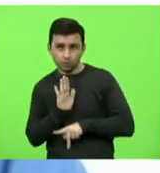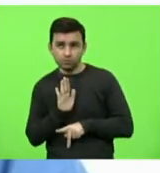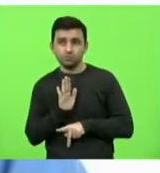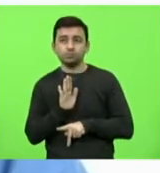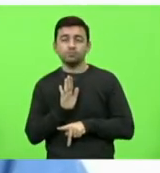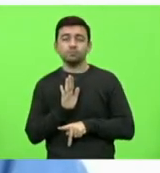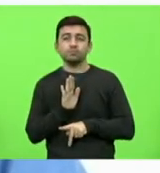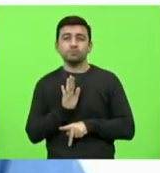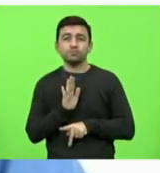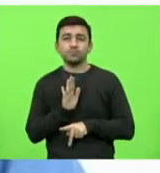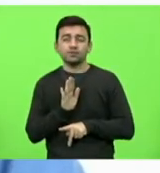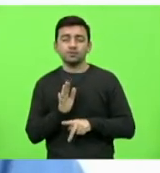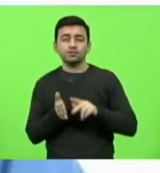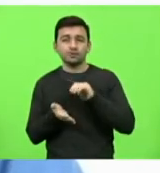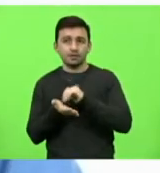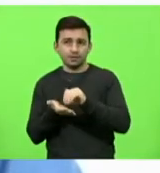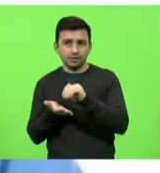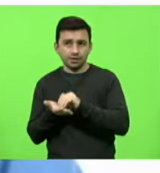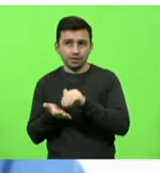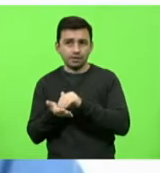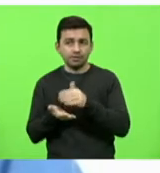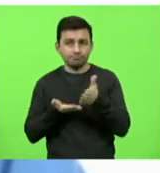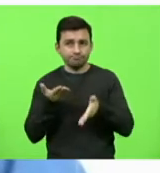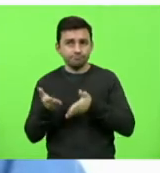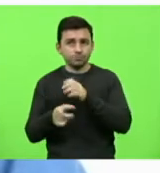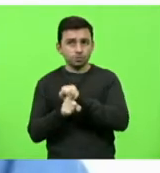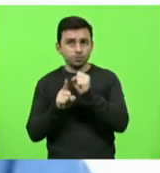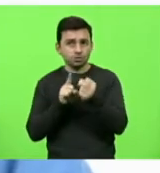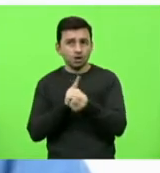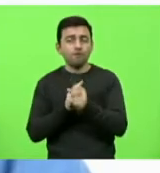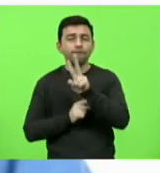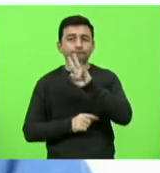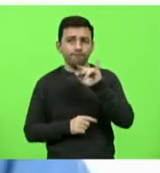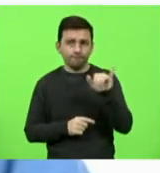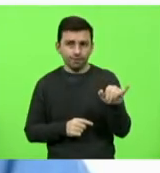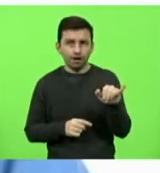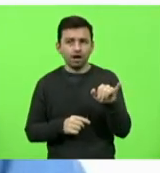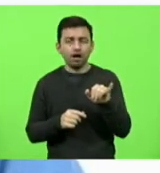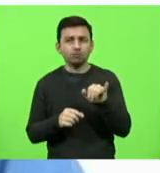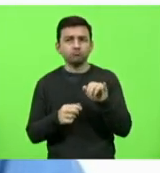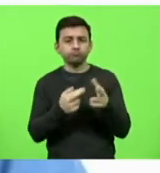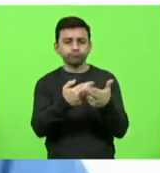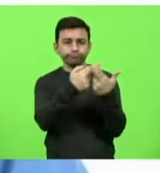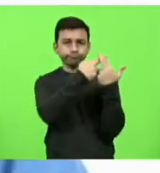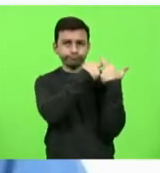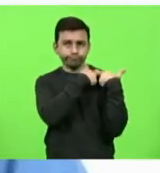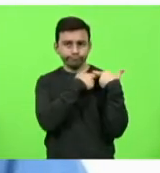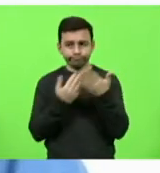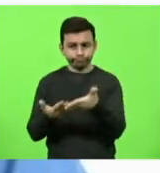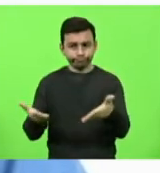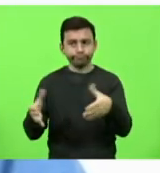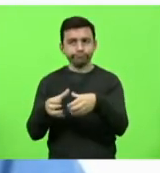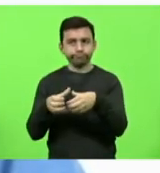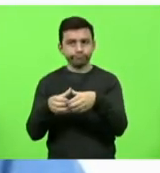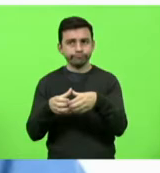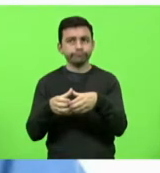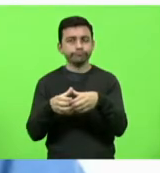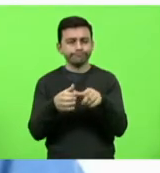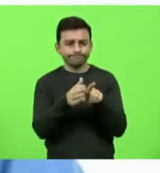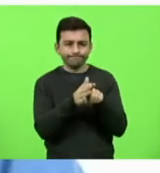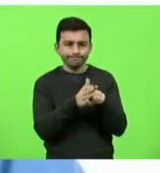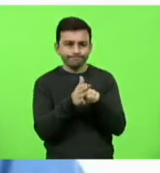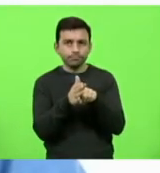Secretaria de Assistência Social do Estado vai fazer, vai ficar responsável em executar esse